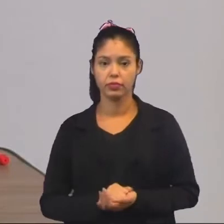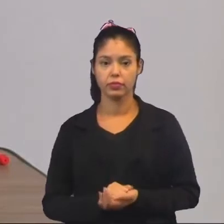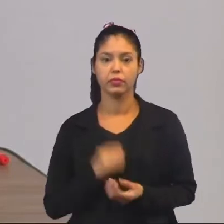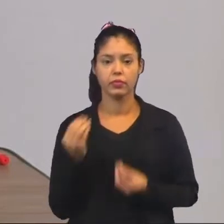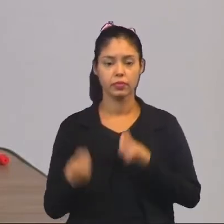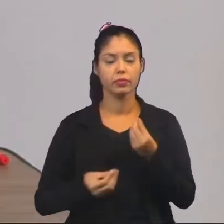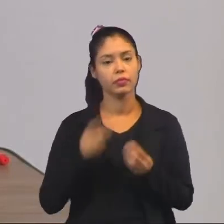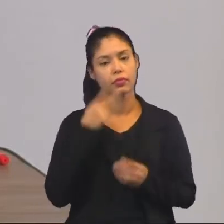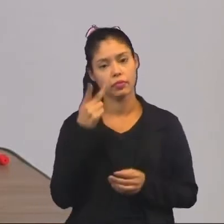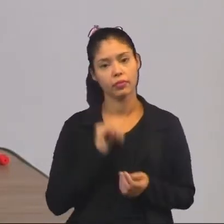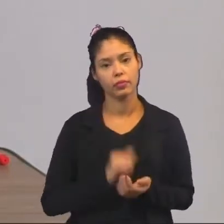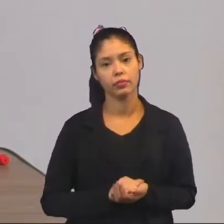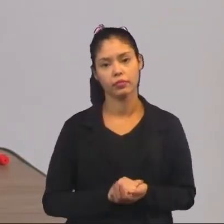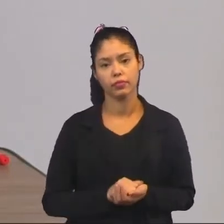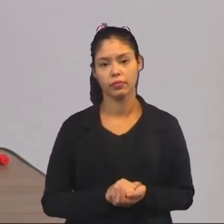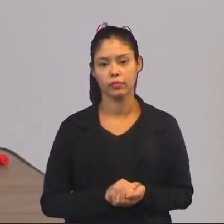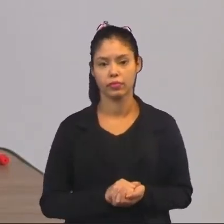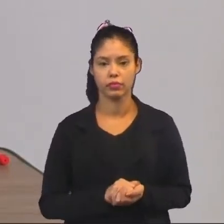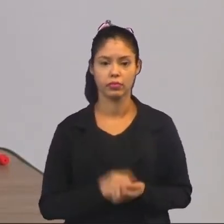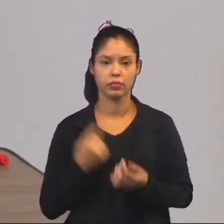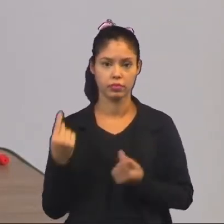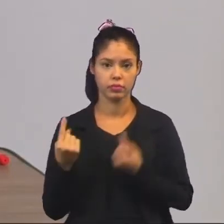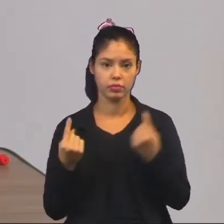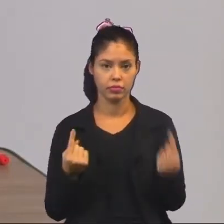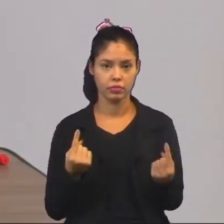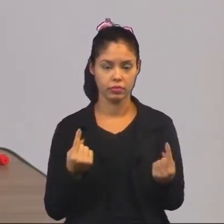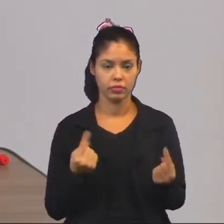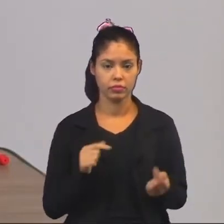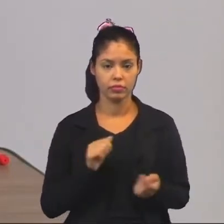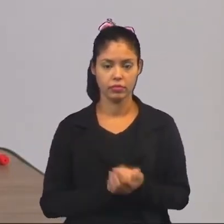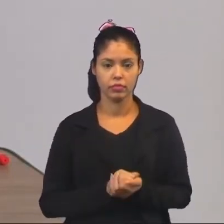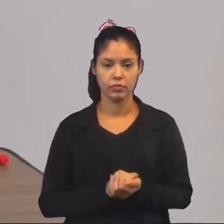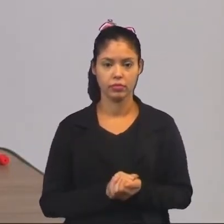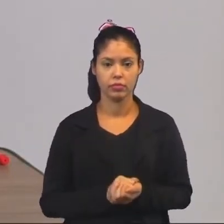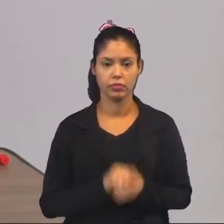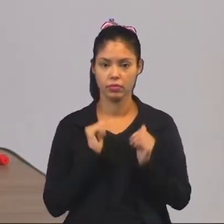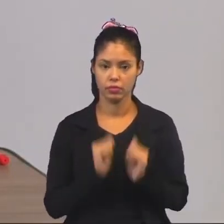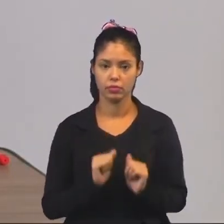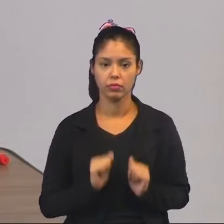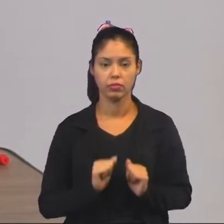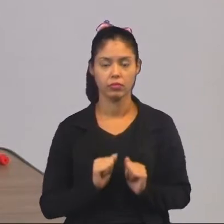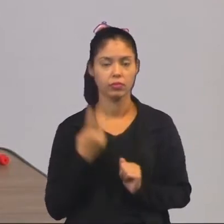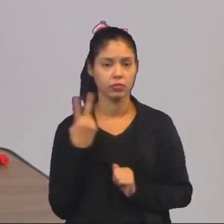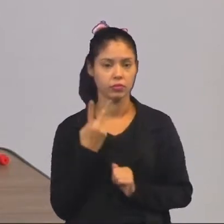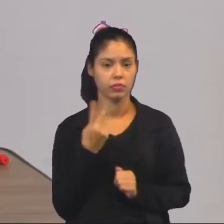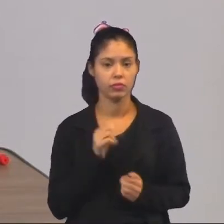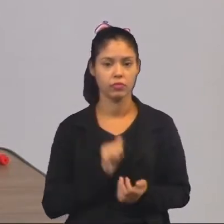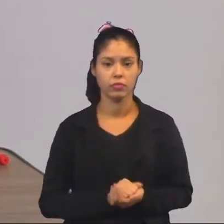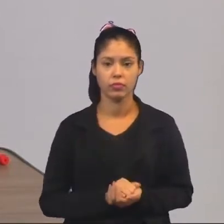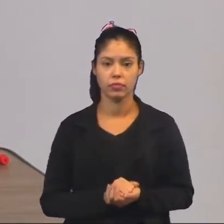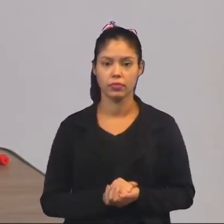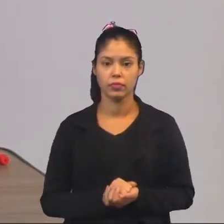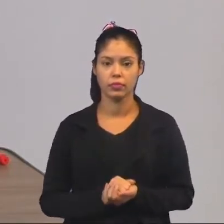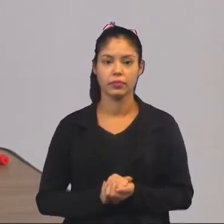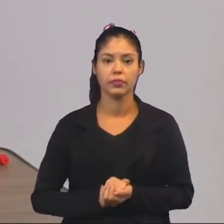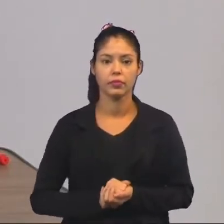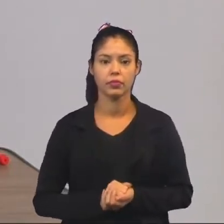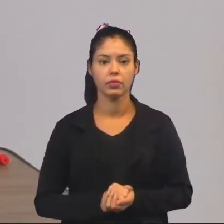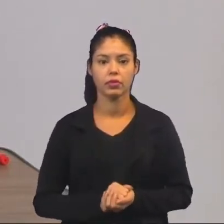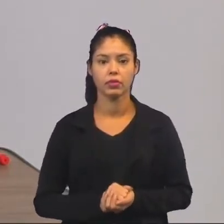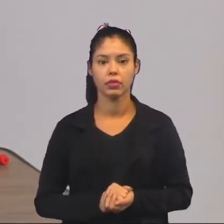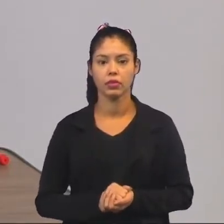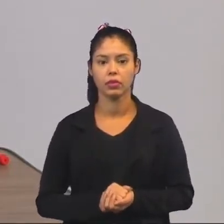como eu falei para vocês, o 1 eu posso combinar com 1, mas eu também posso combinar com 2. Viram só?